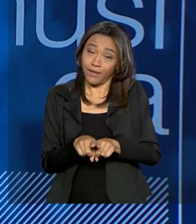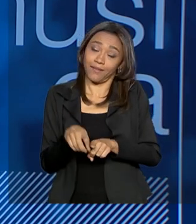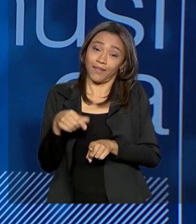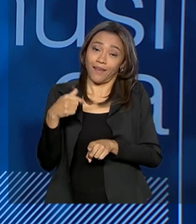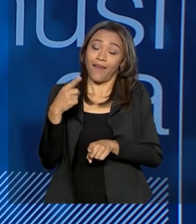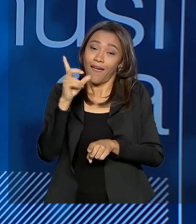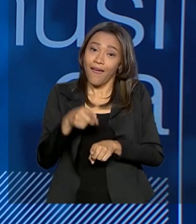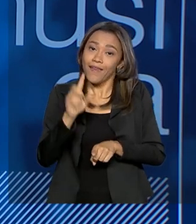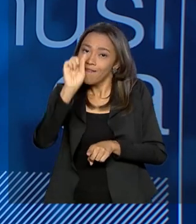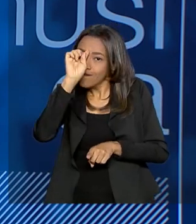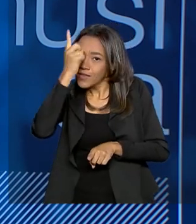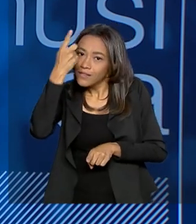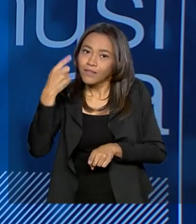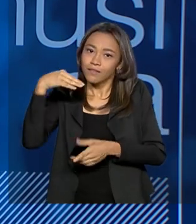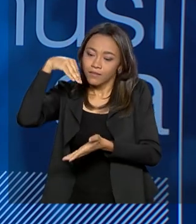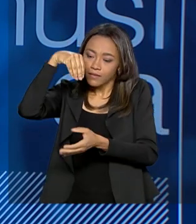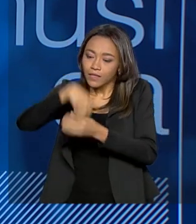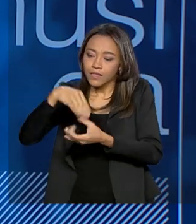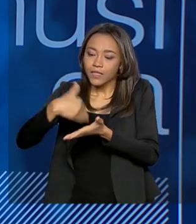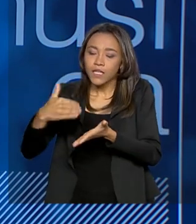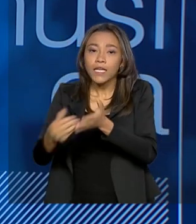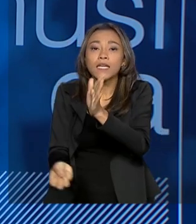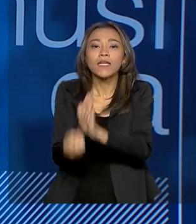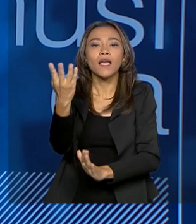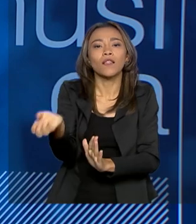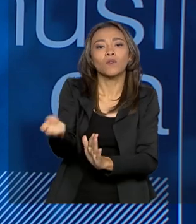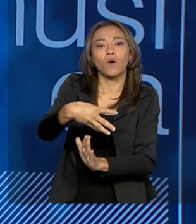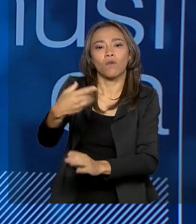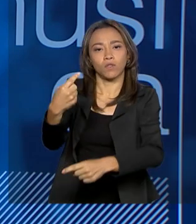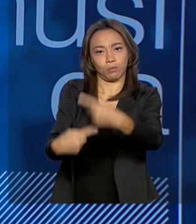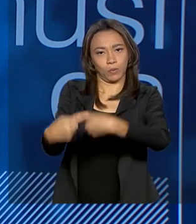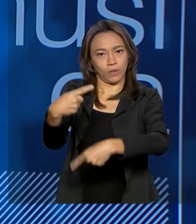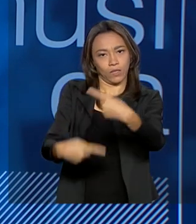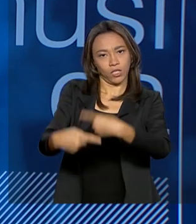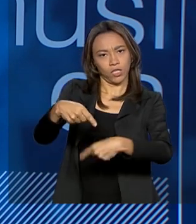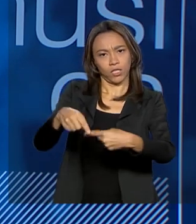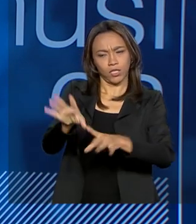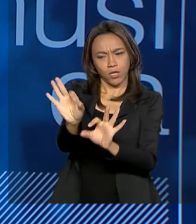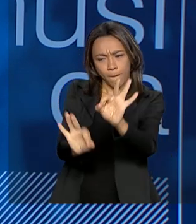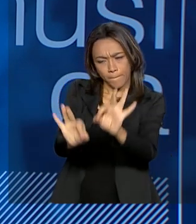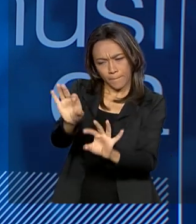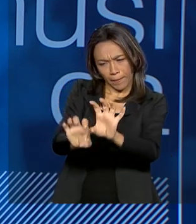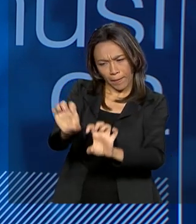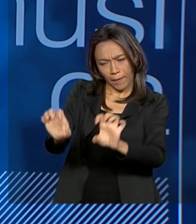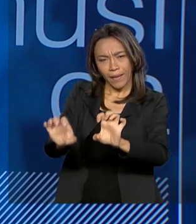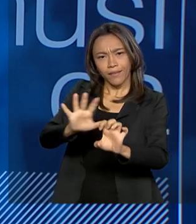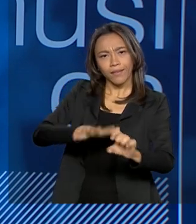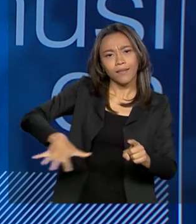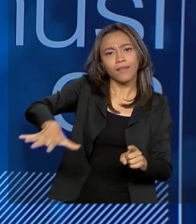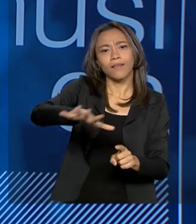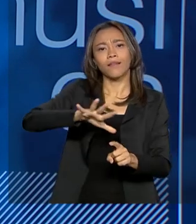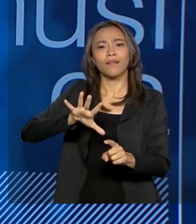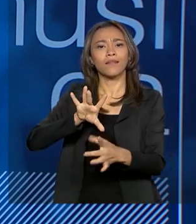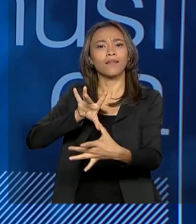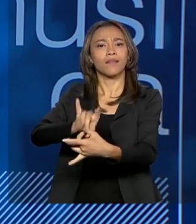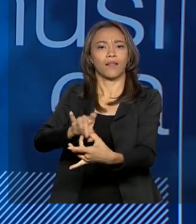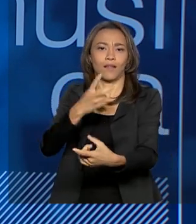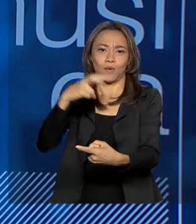invenção de novas políticas públicas estruturantes para a arte e para a cultura no Brasil.